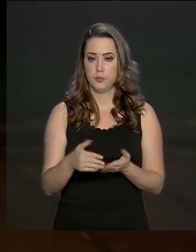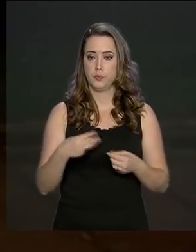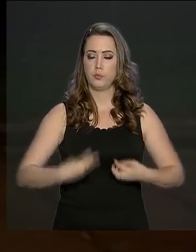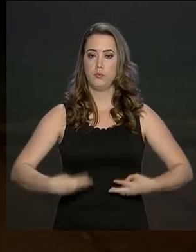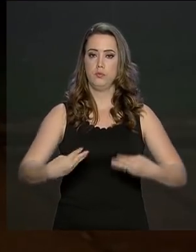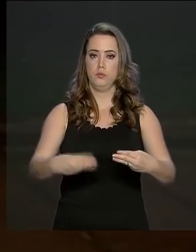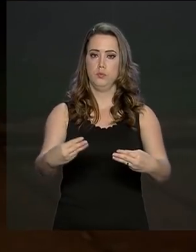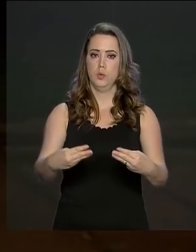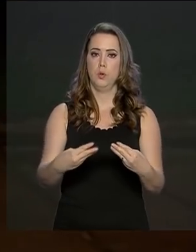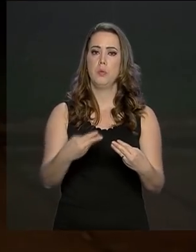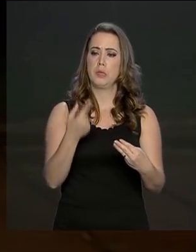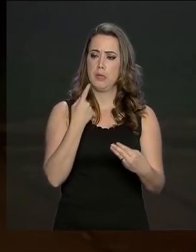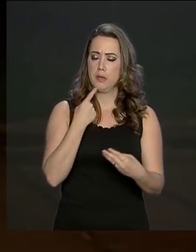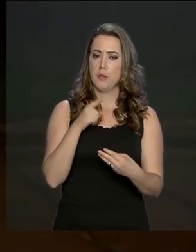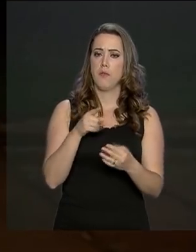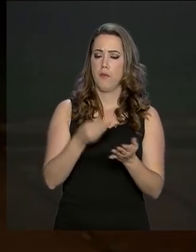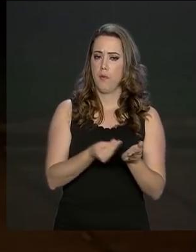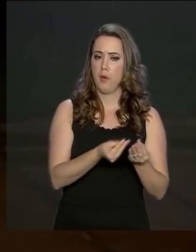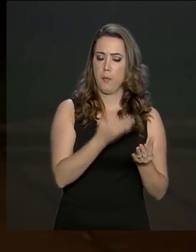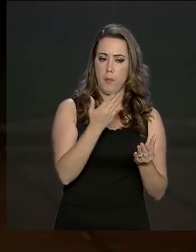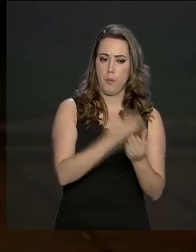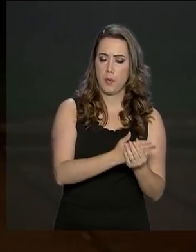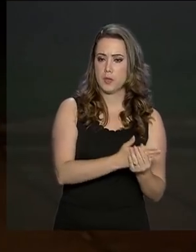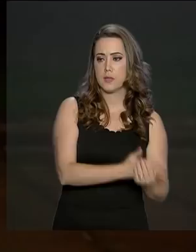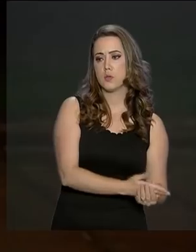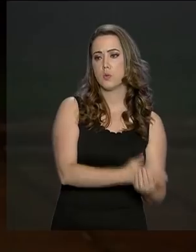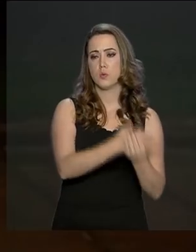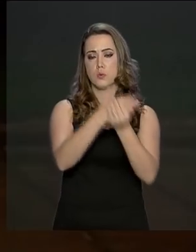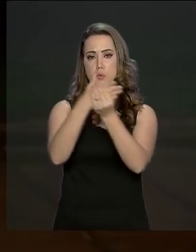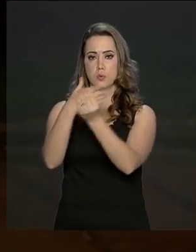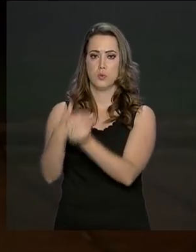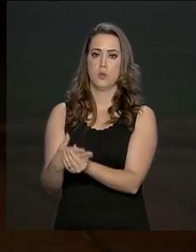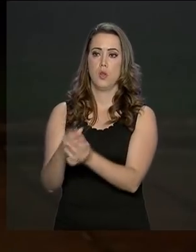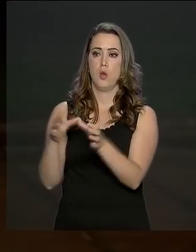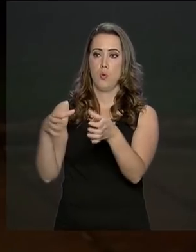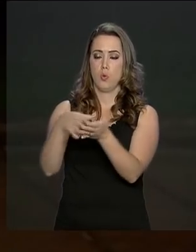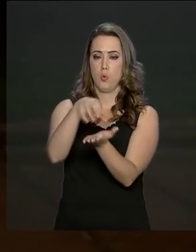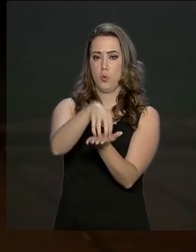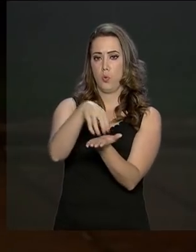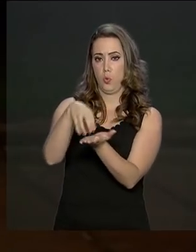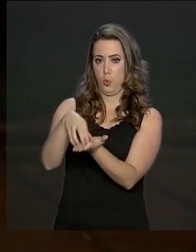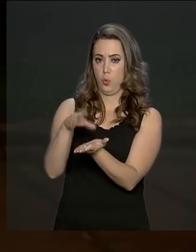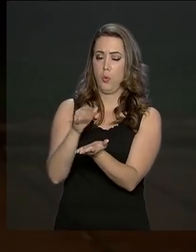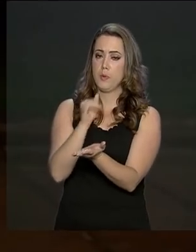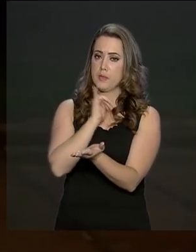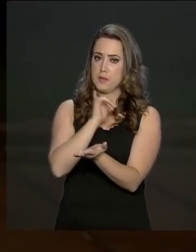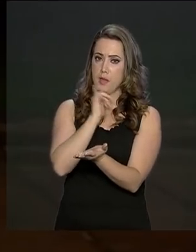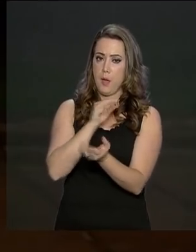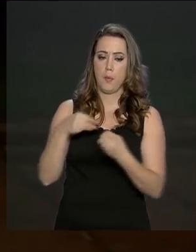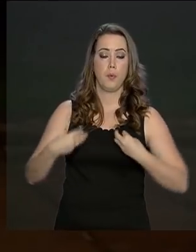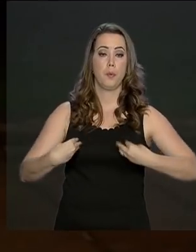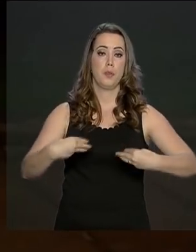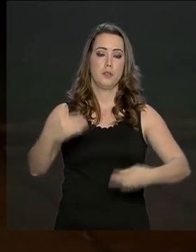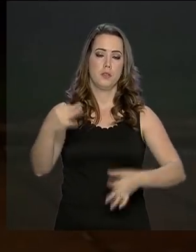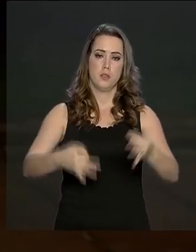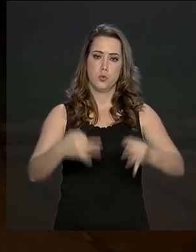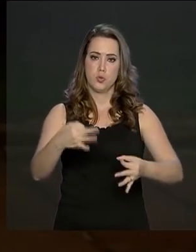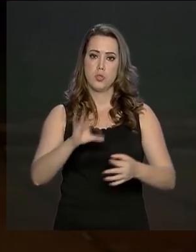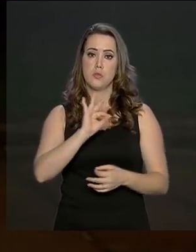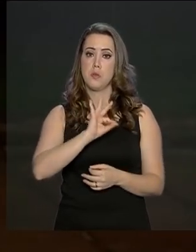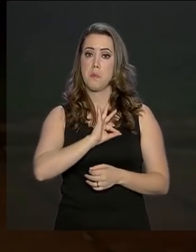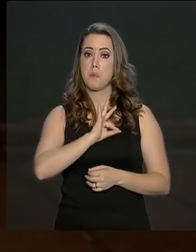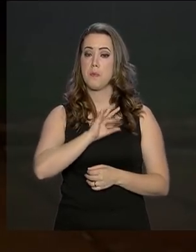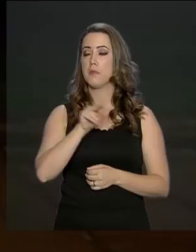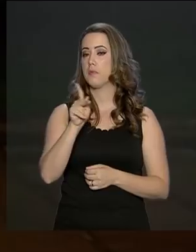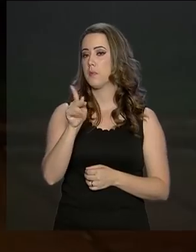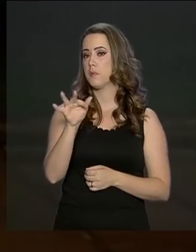encaminhar essas denúncias, né, essas investigações a órgãos como o Ministério da Justiça, a Polícia Federal, a